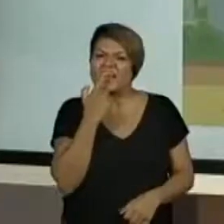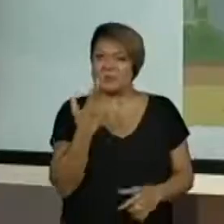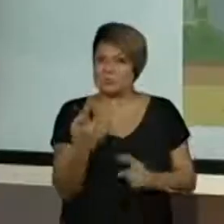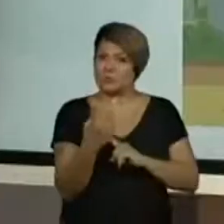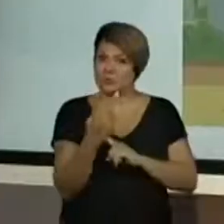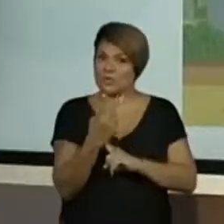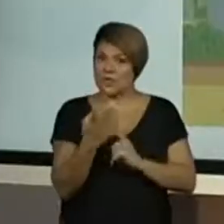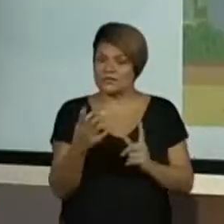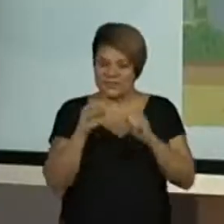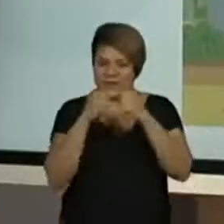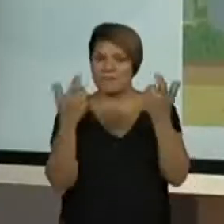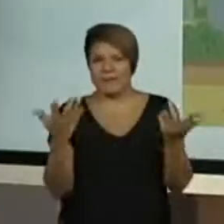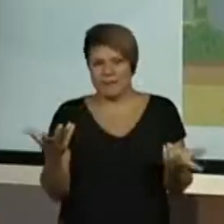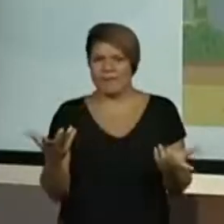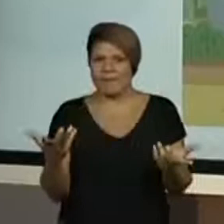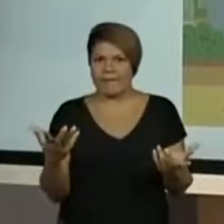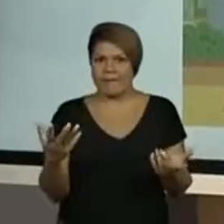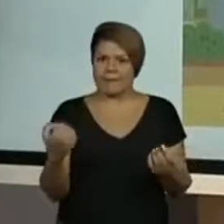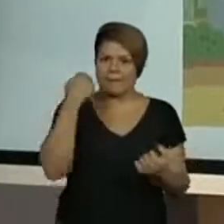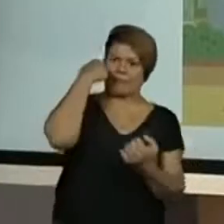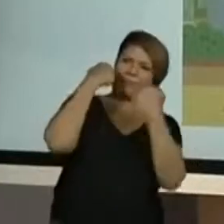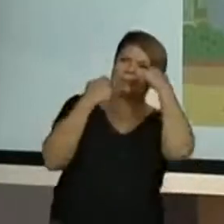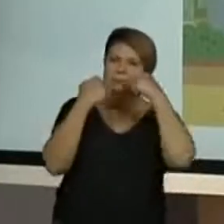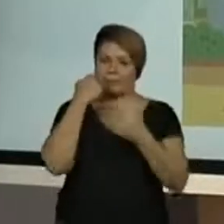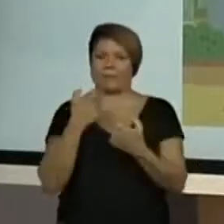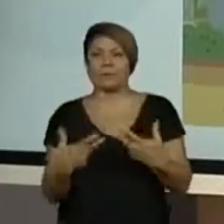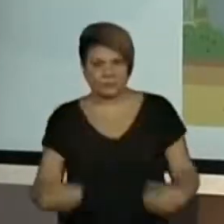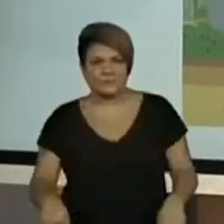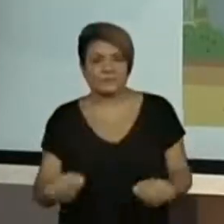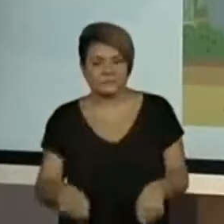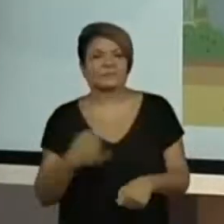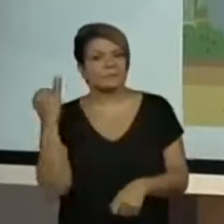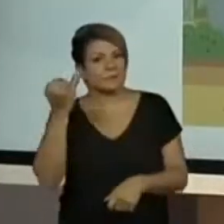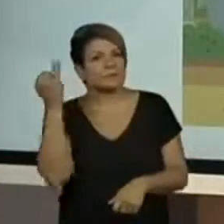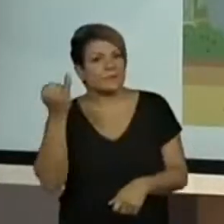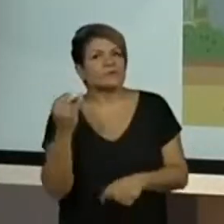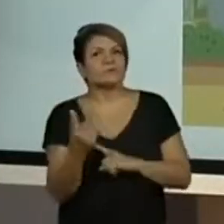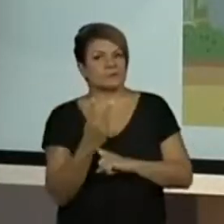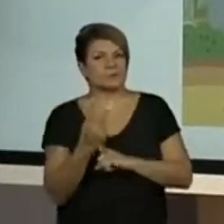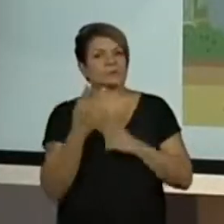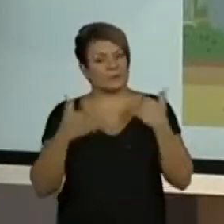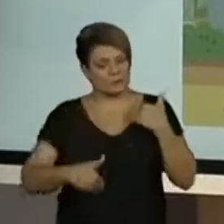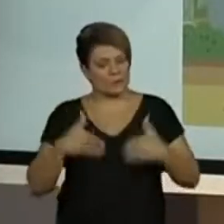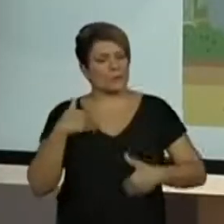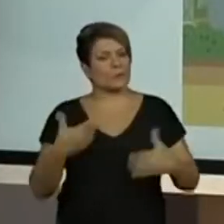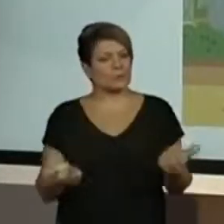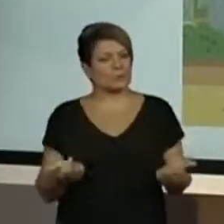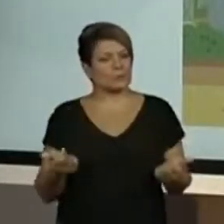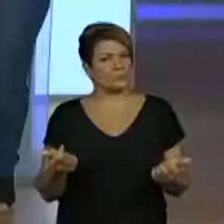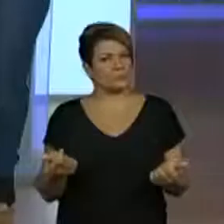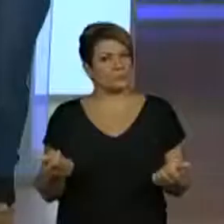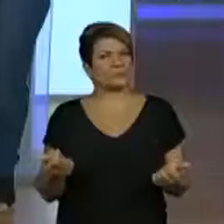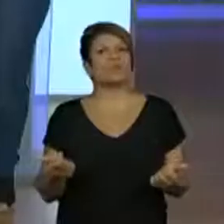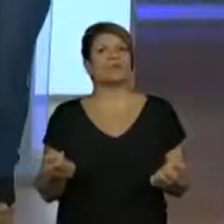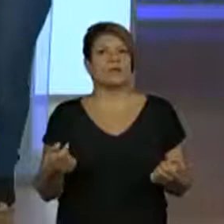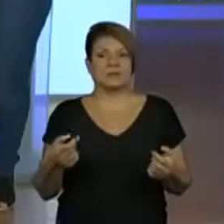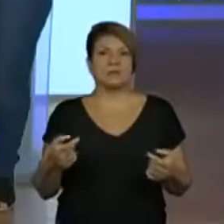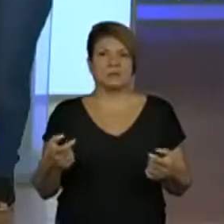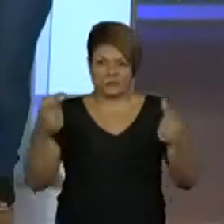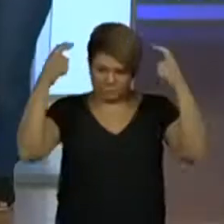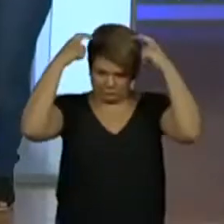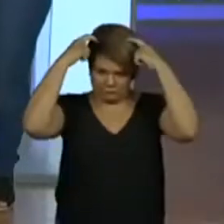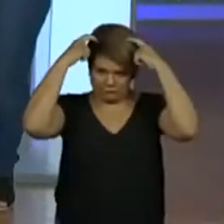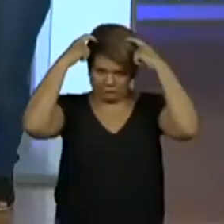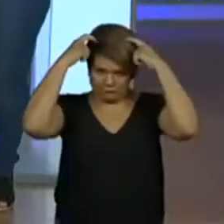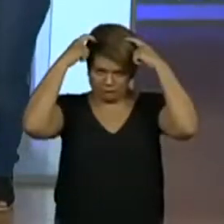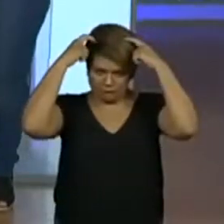isso? Porque toda a parte do corpo é importante e a gente precisa cuidar bem dela. Desde a ponta da cabeça,